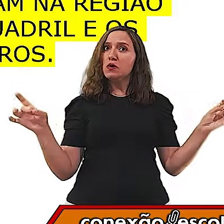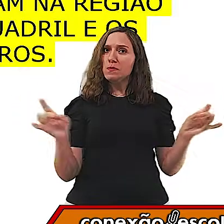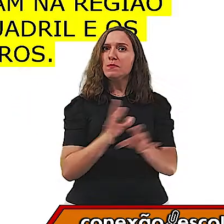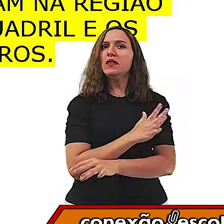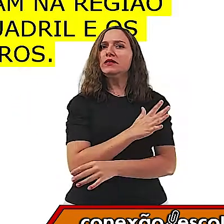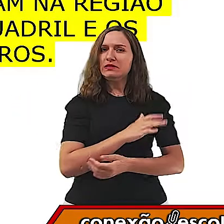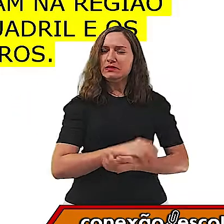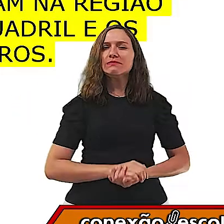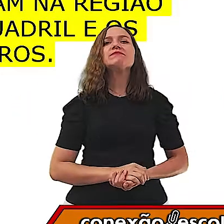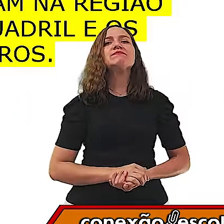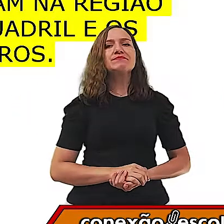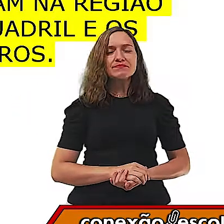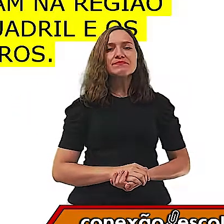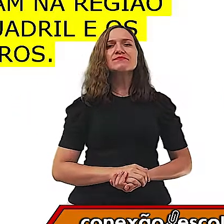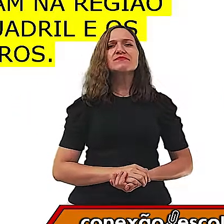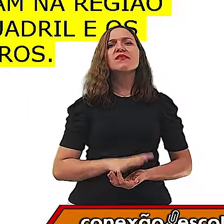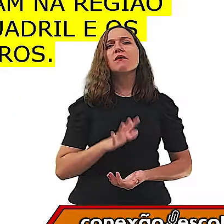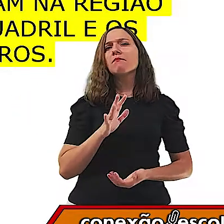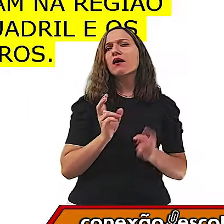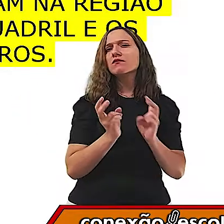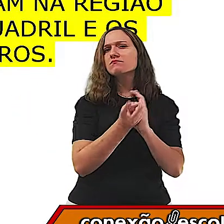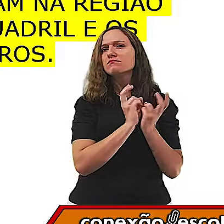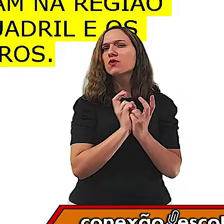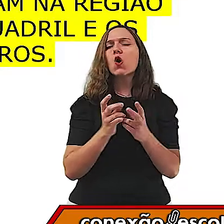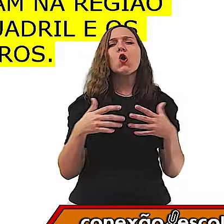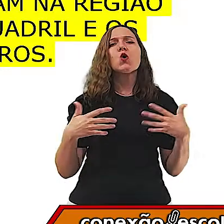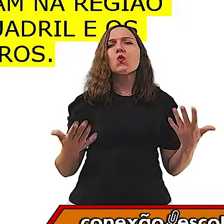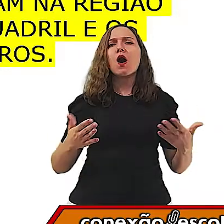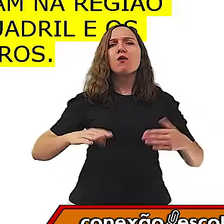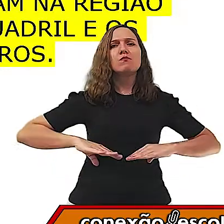E ela faz parte de qual nível?